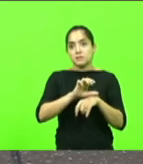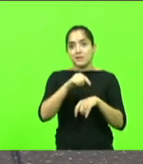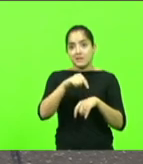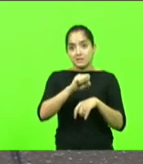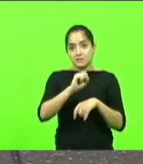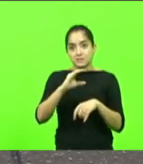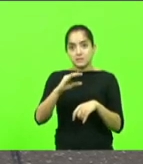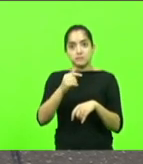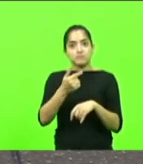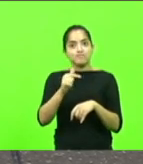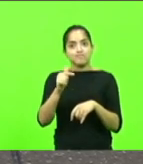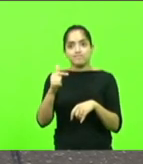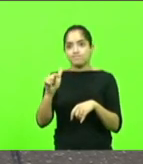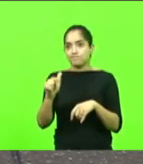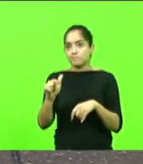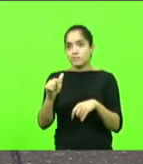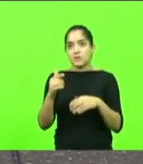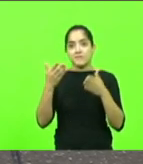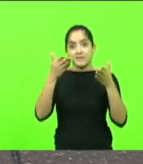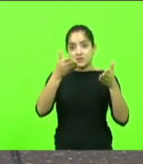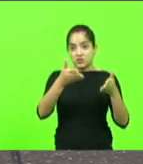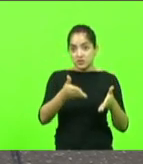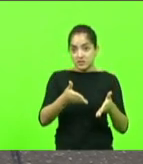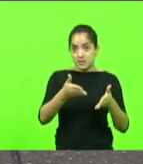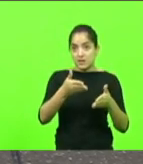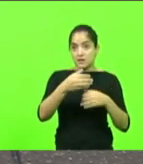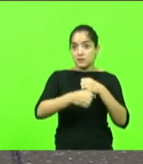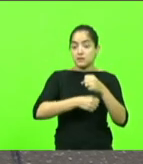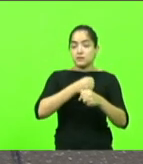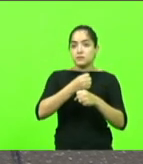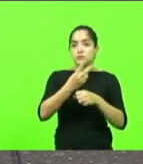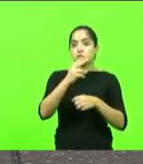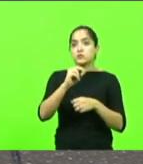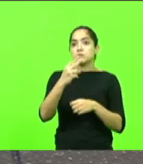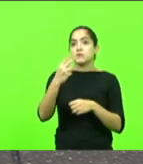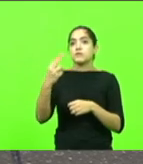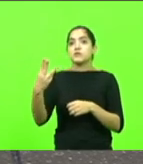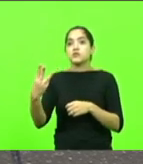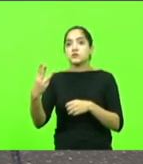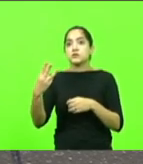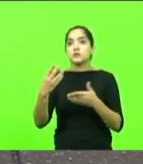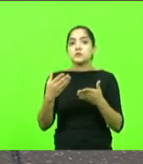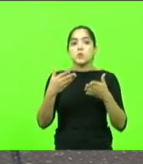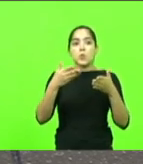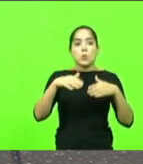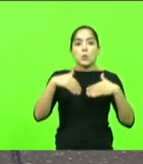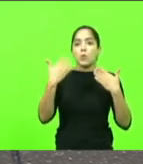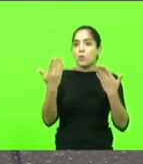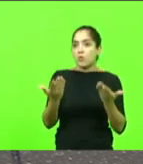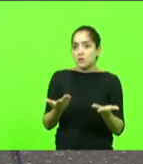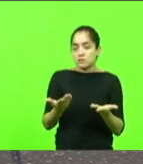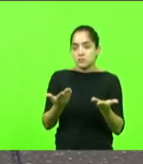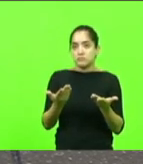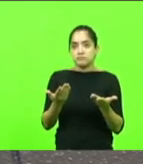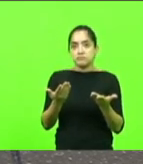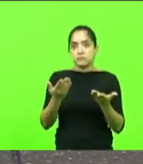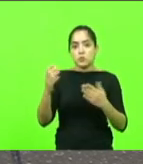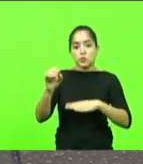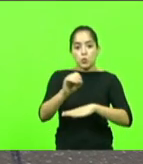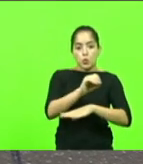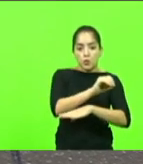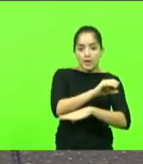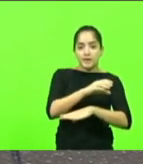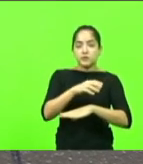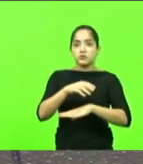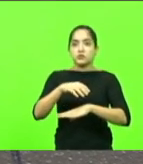Vai chegar em Lages em 2023. Quando que chega em Curitibanos, quando que chega no Meio Oeste, quando que chega no Oeste e no